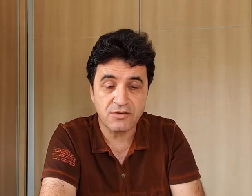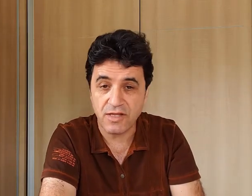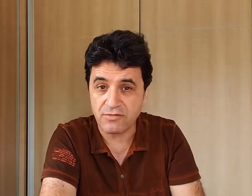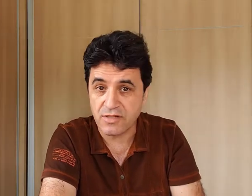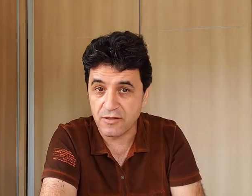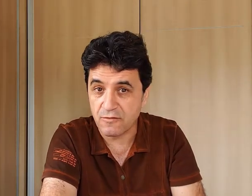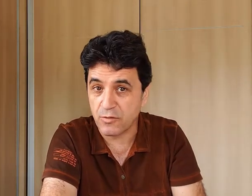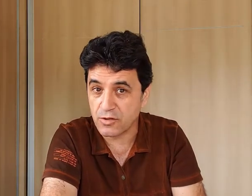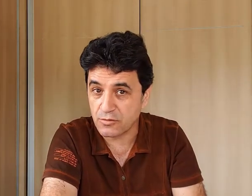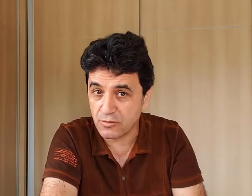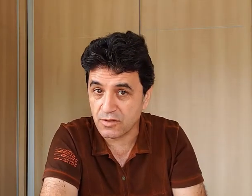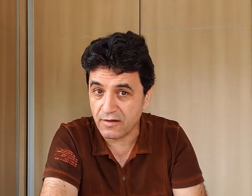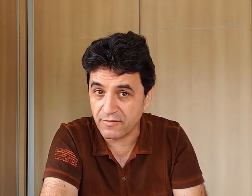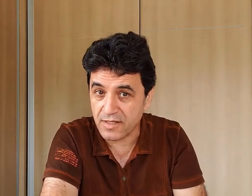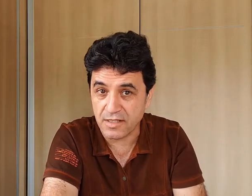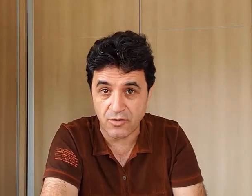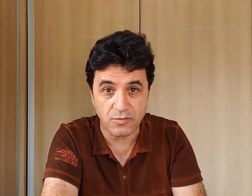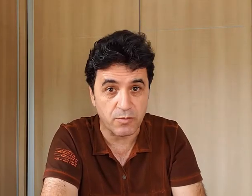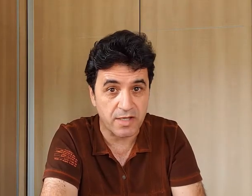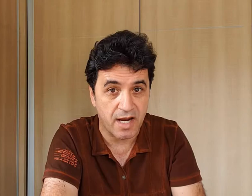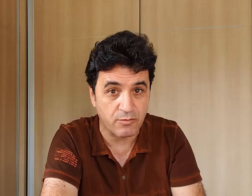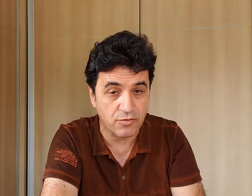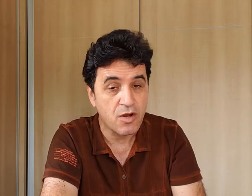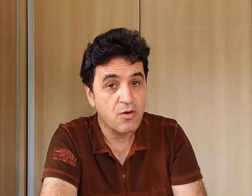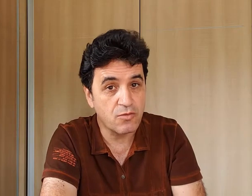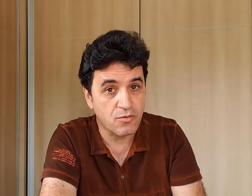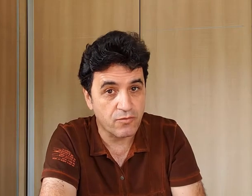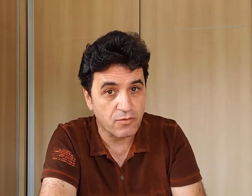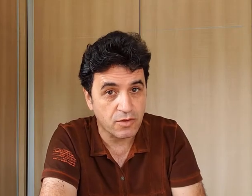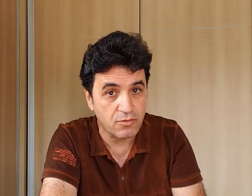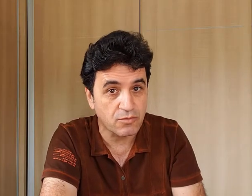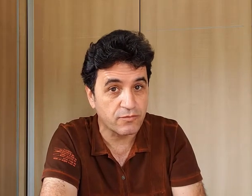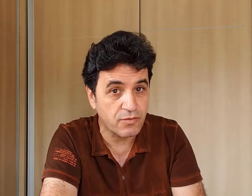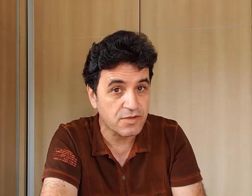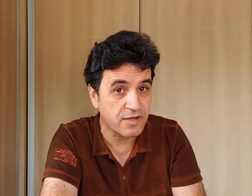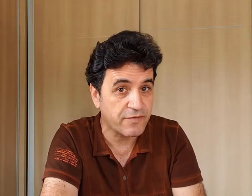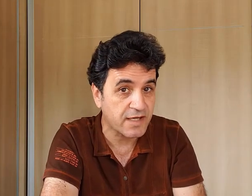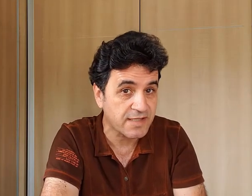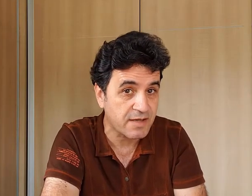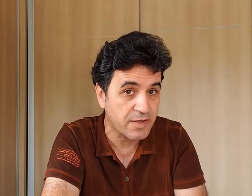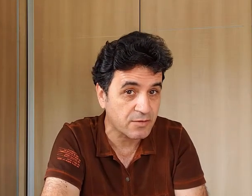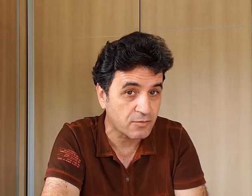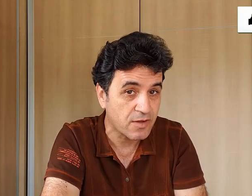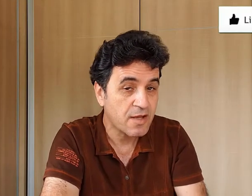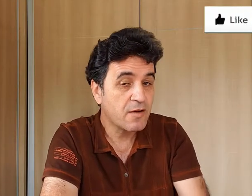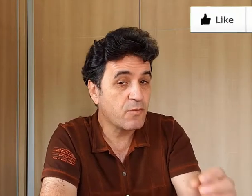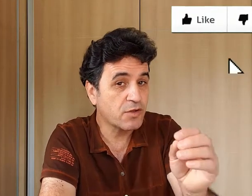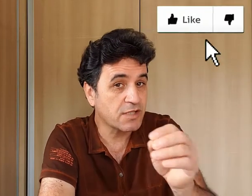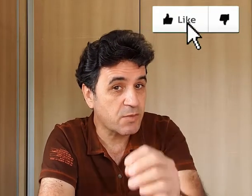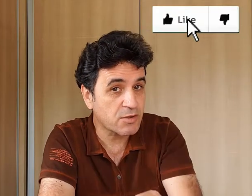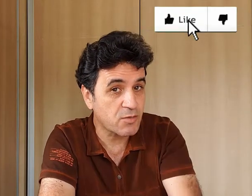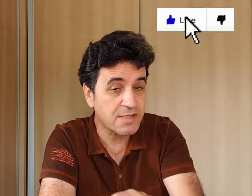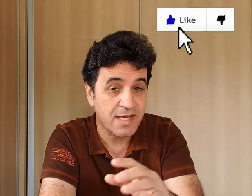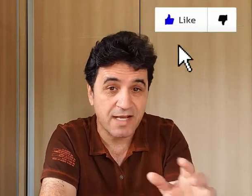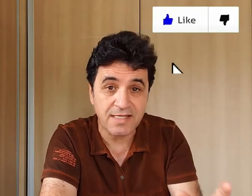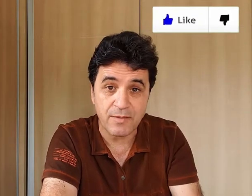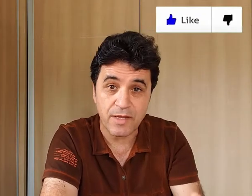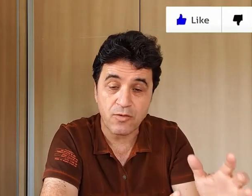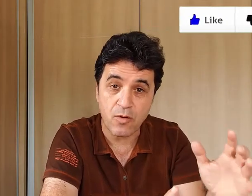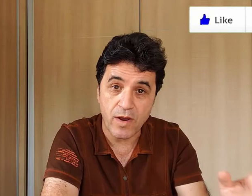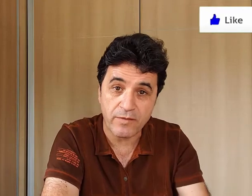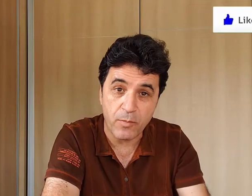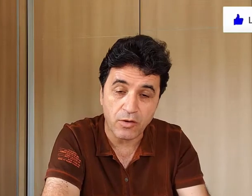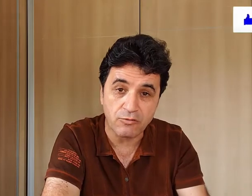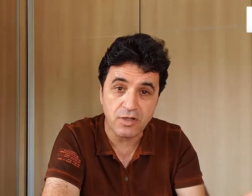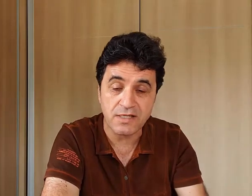e acionar o sininho, pois toda vez que nós publicarmos um novo conteúdo, você ficará sabendo. Muitas pessoas querem